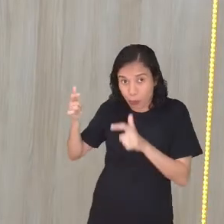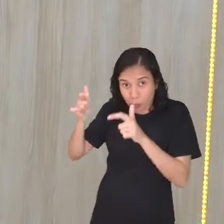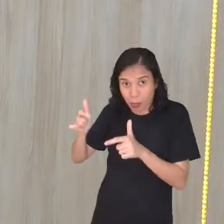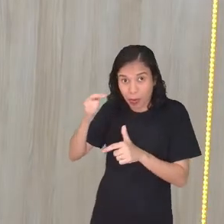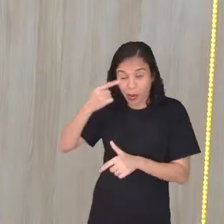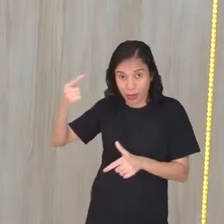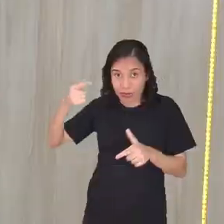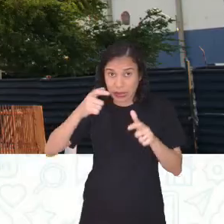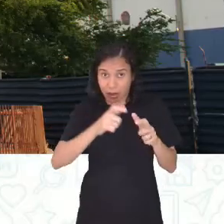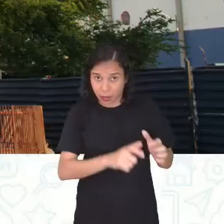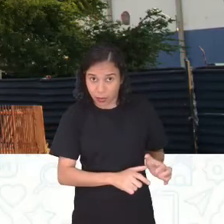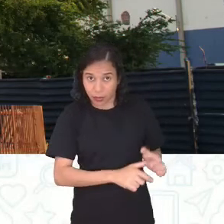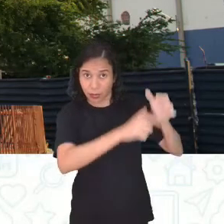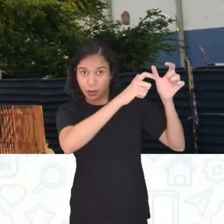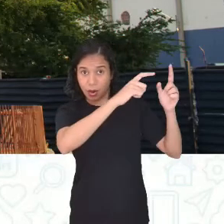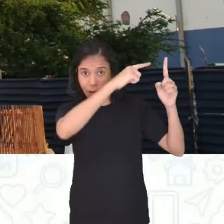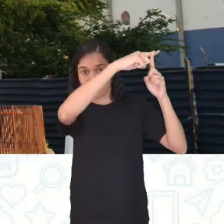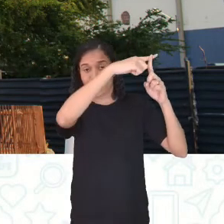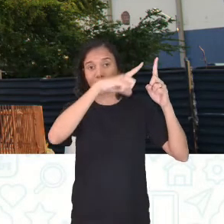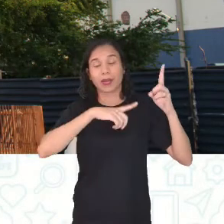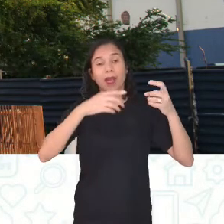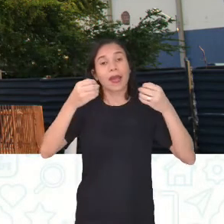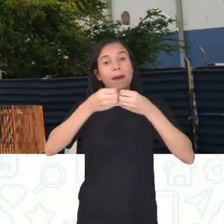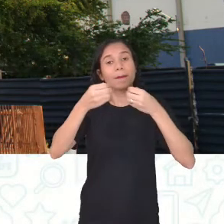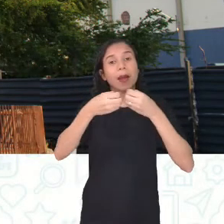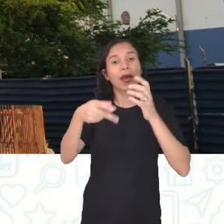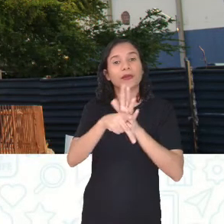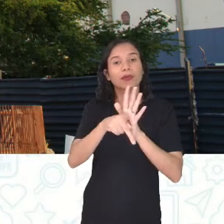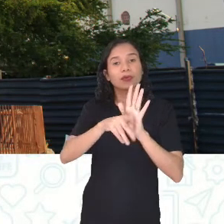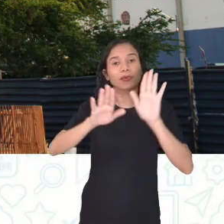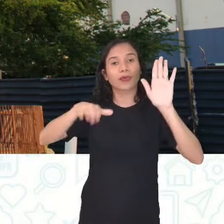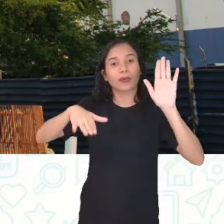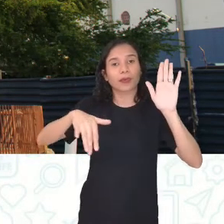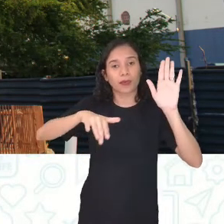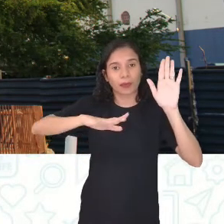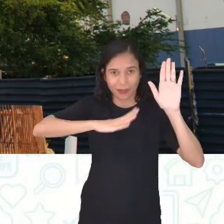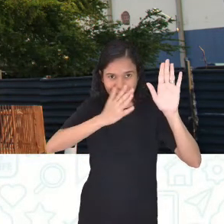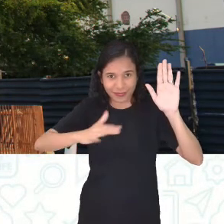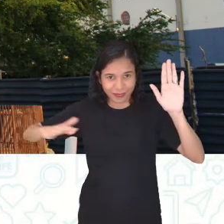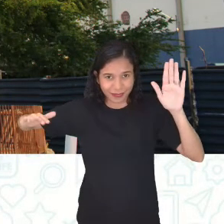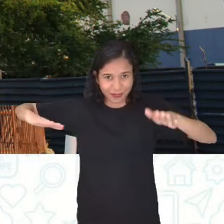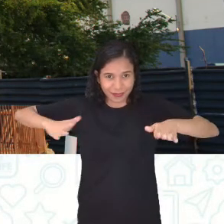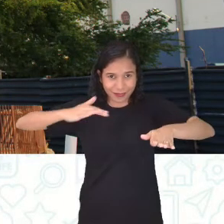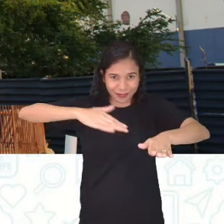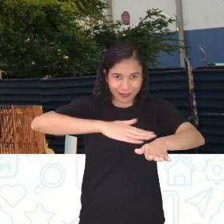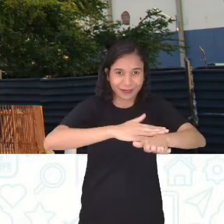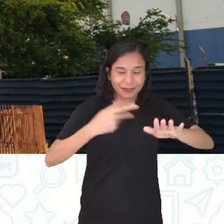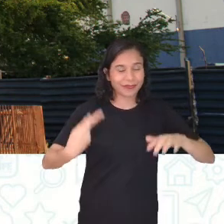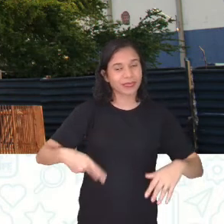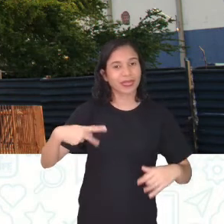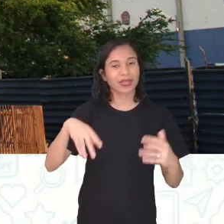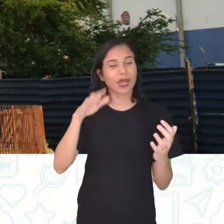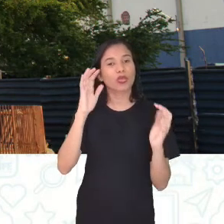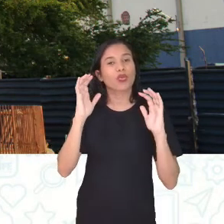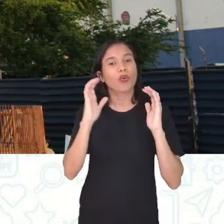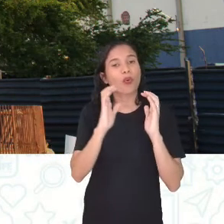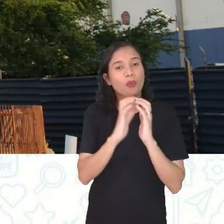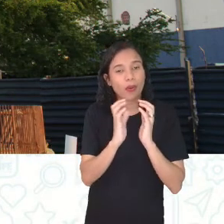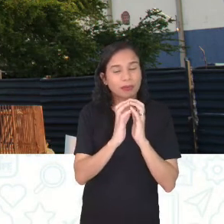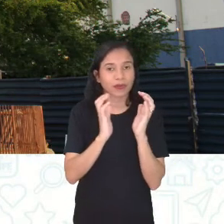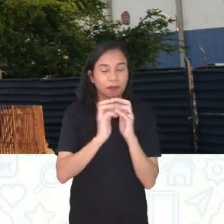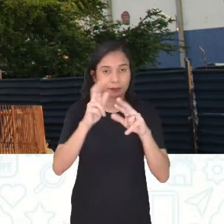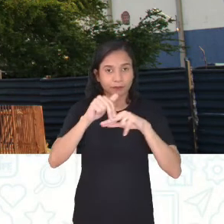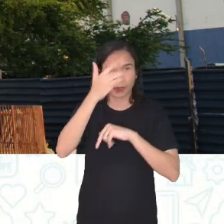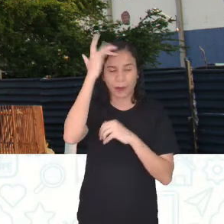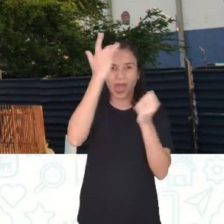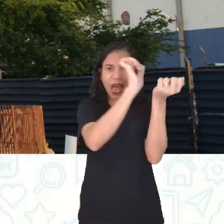do Patrão, ela fica ali nas proximidades do porto do Recife. E aí, os escravos, né? Quando chegavam